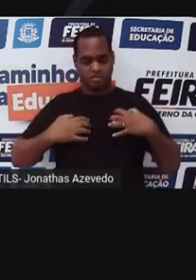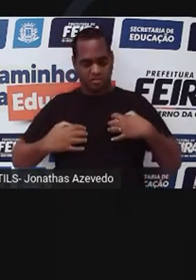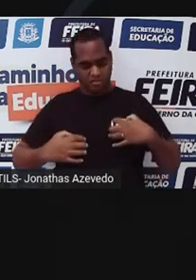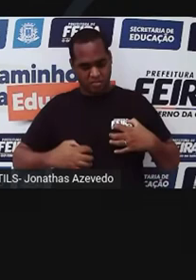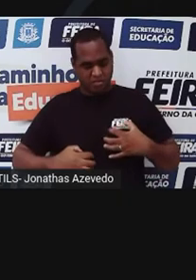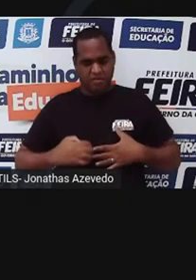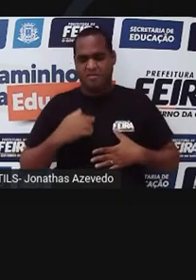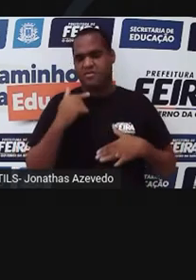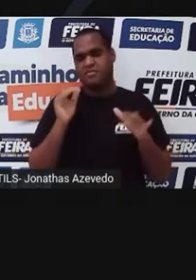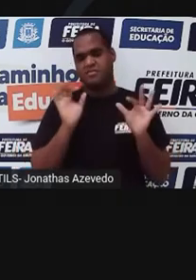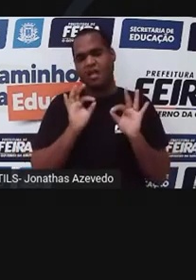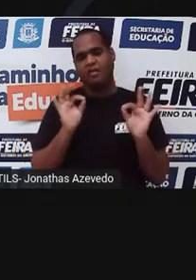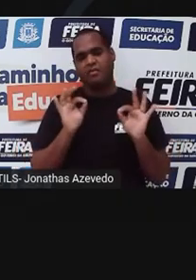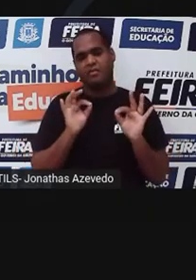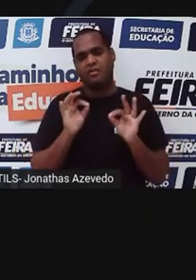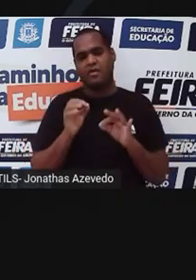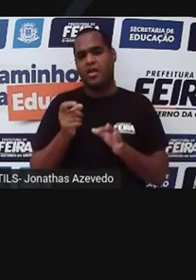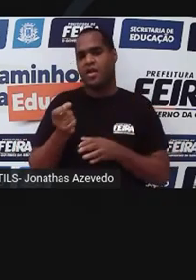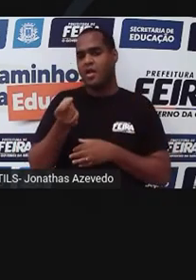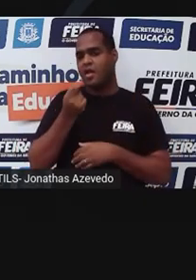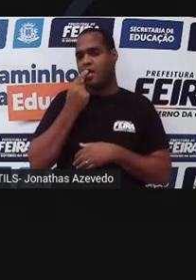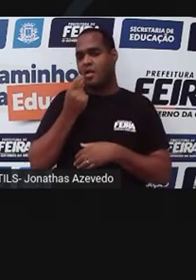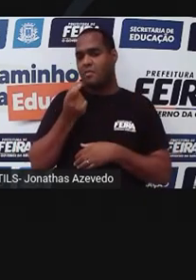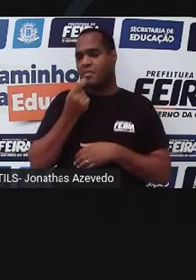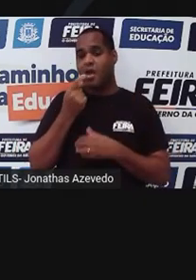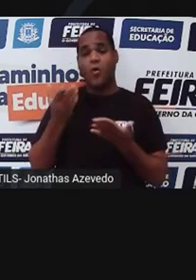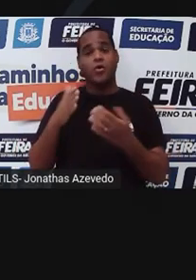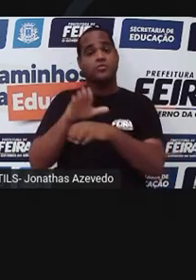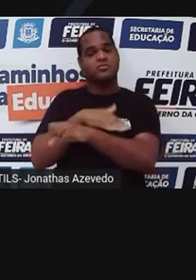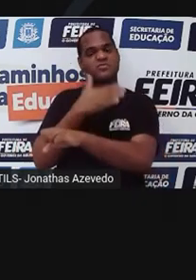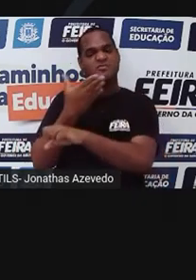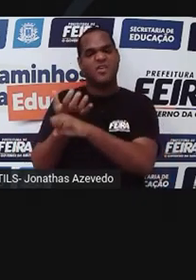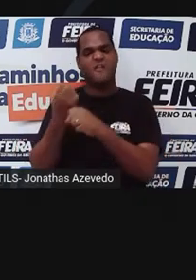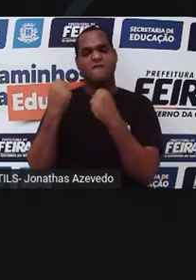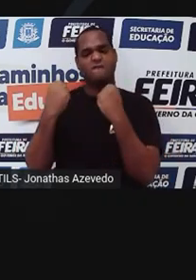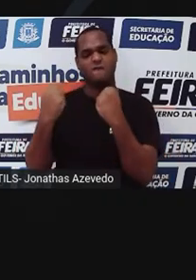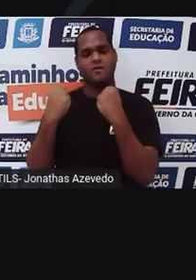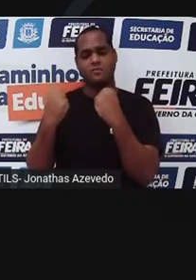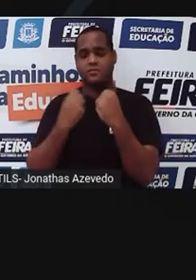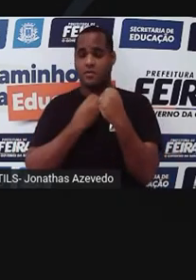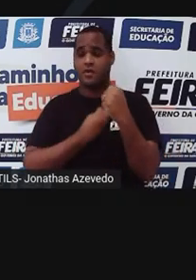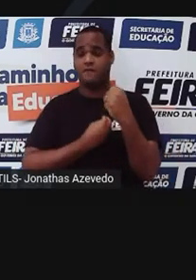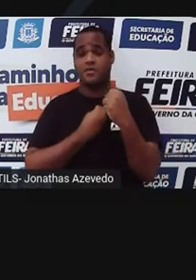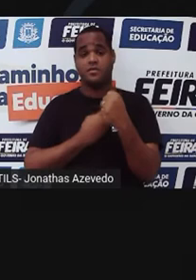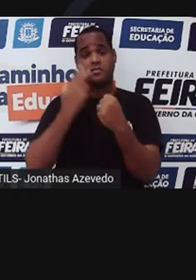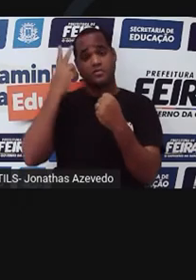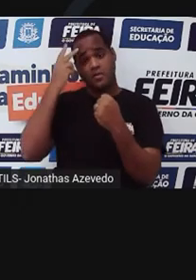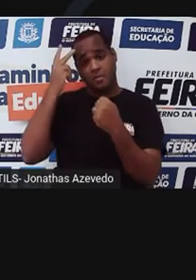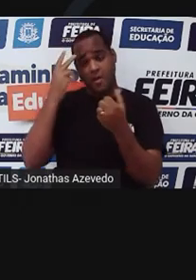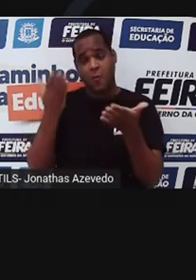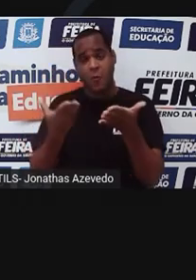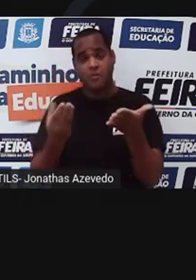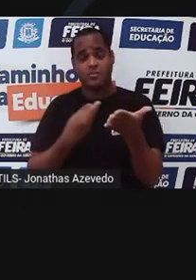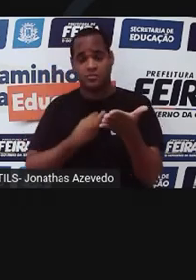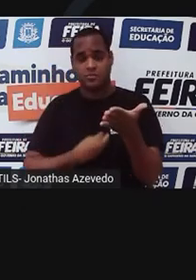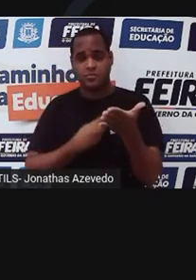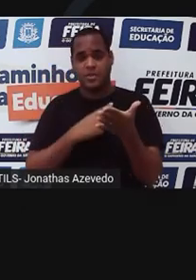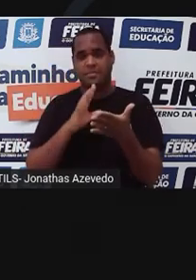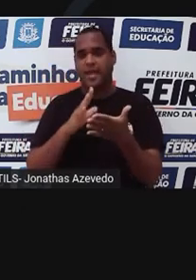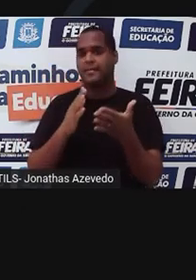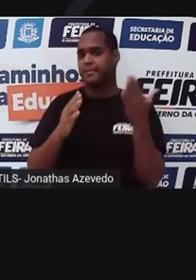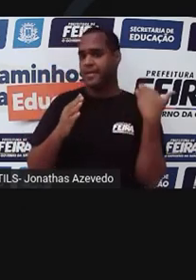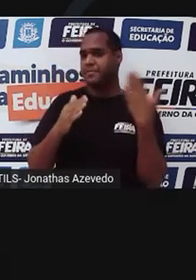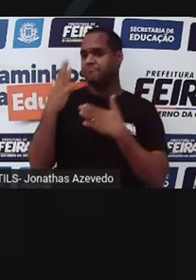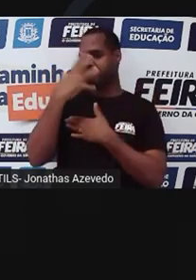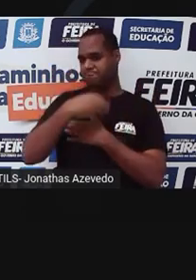corpo. Começaram a tomar esses medicamentos, e até hoje, altos, fortes, tocando a vida normalmente. Foi uma época muito bonita